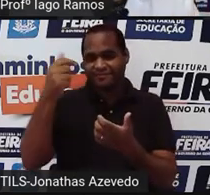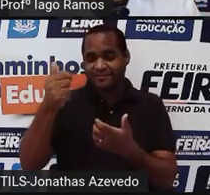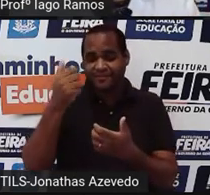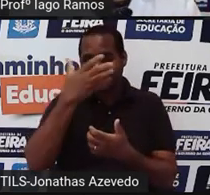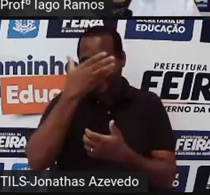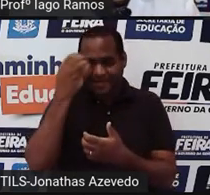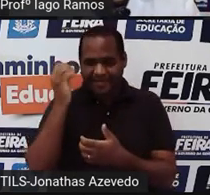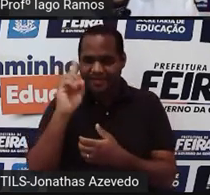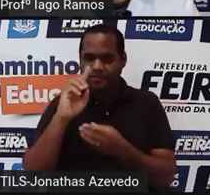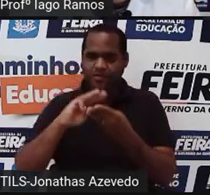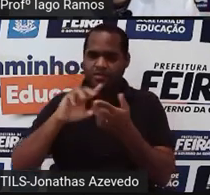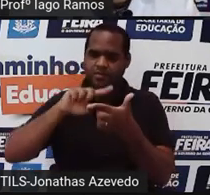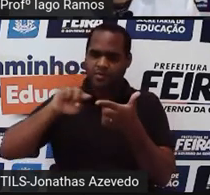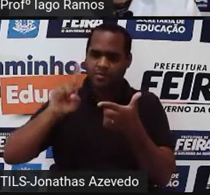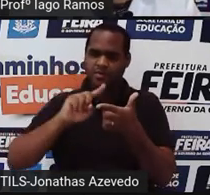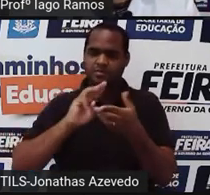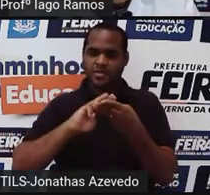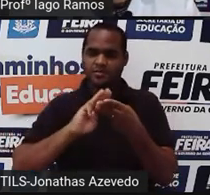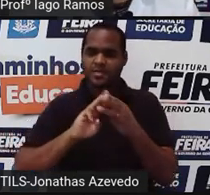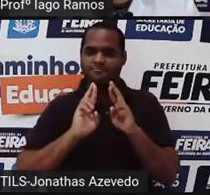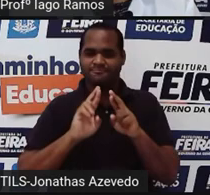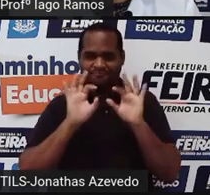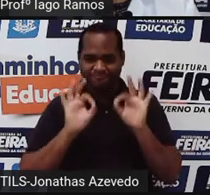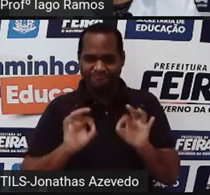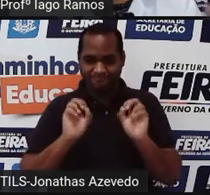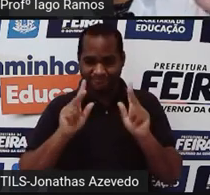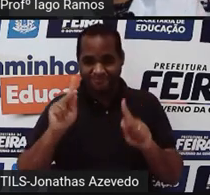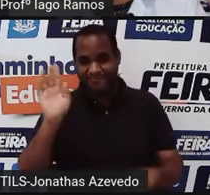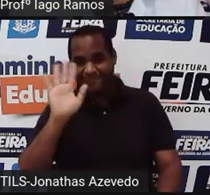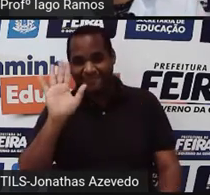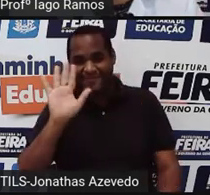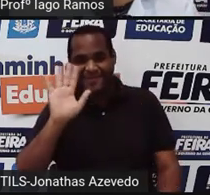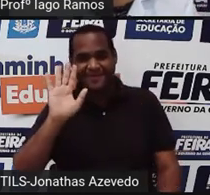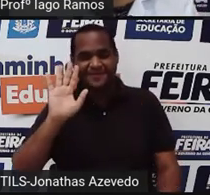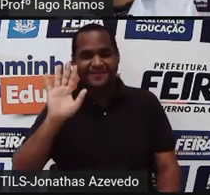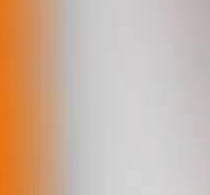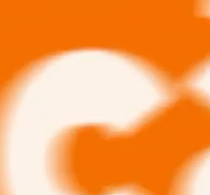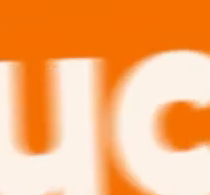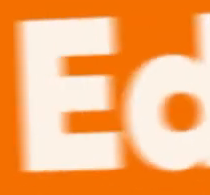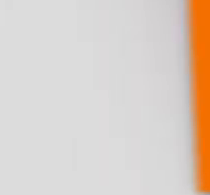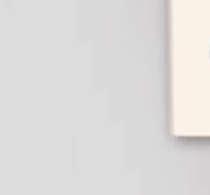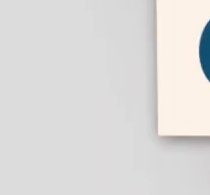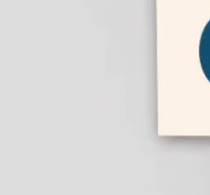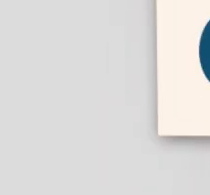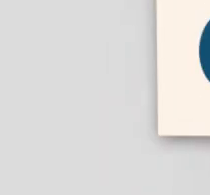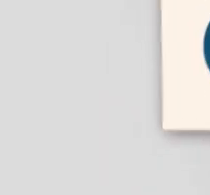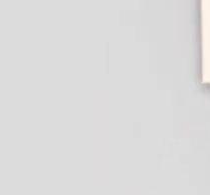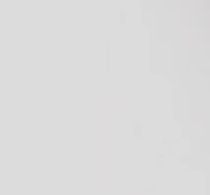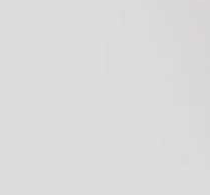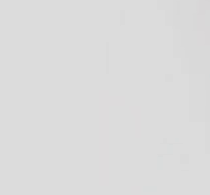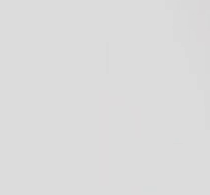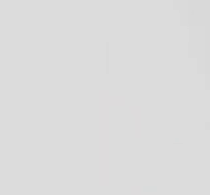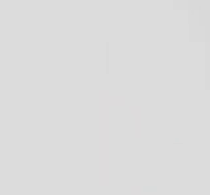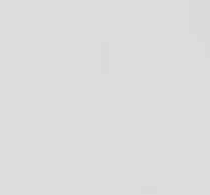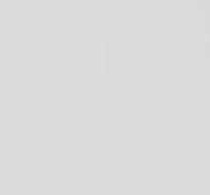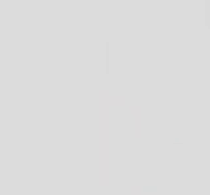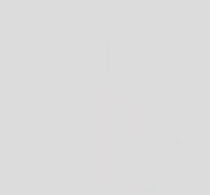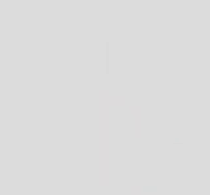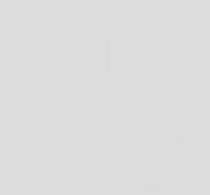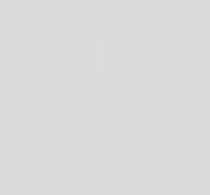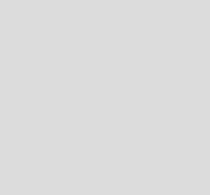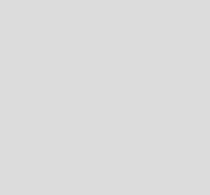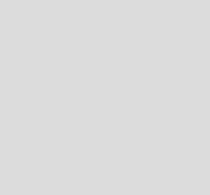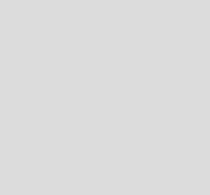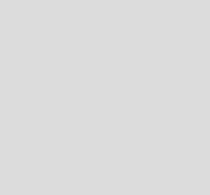Matemática não é problema. Matemática é solução. É isso aí. Valeu. Até mais. Matemática. Matemática.